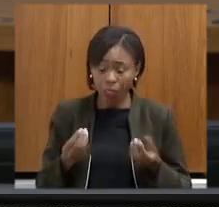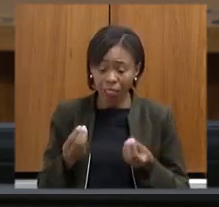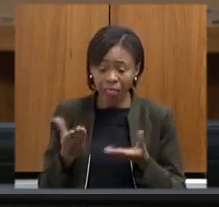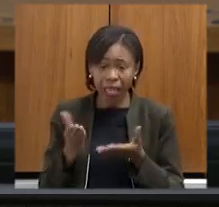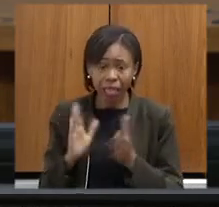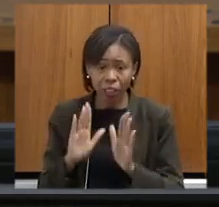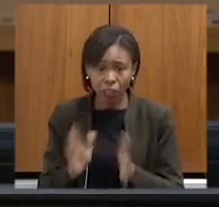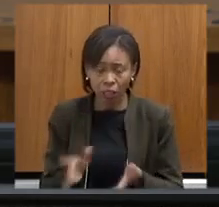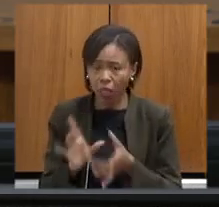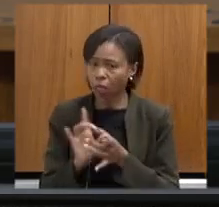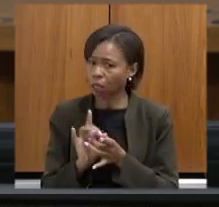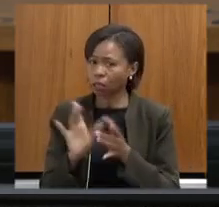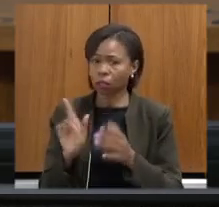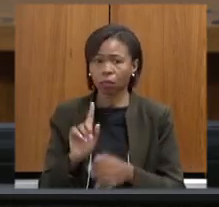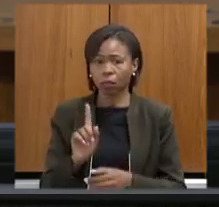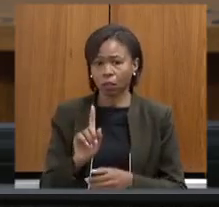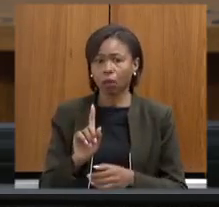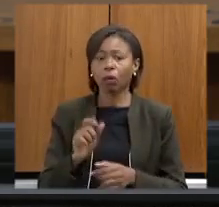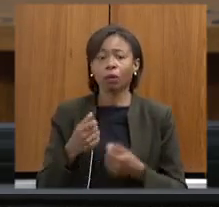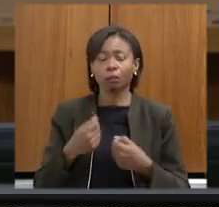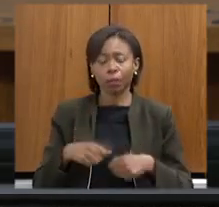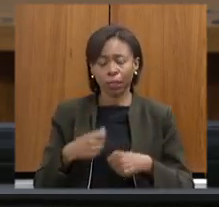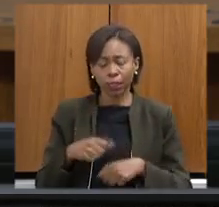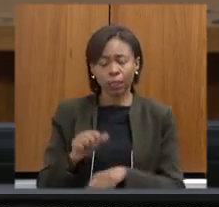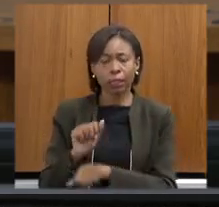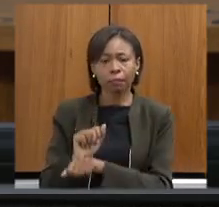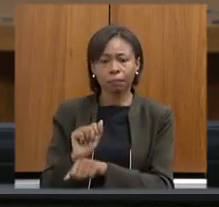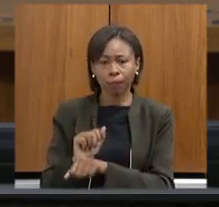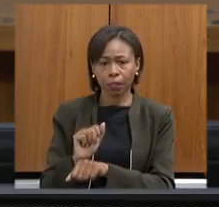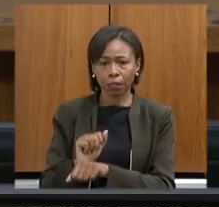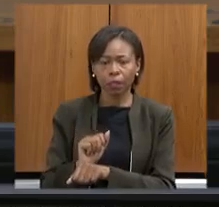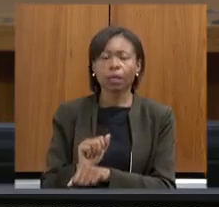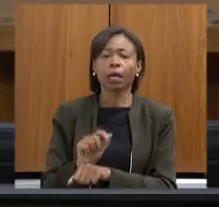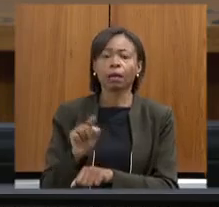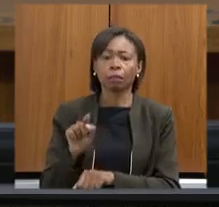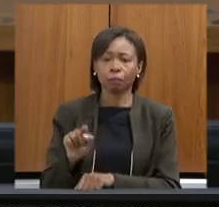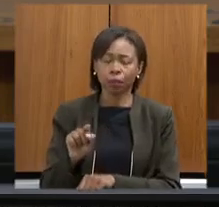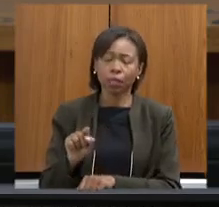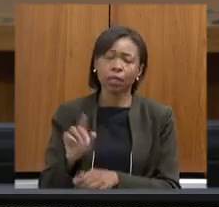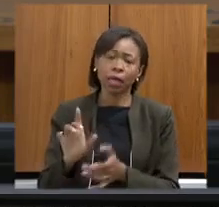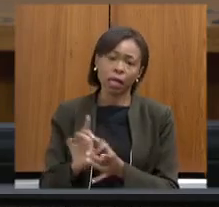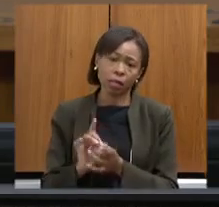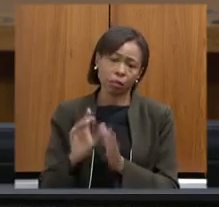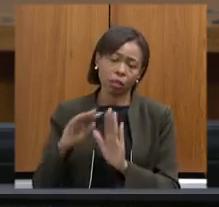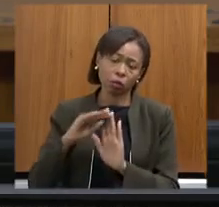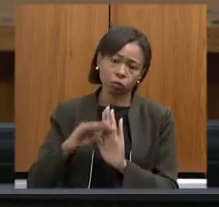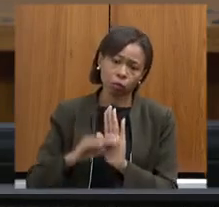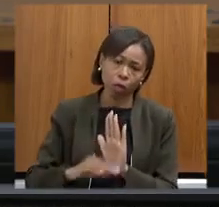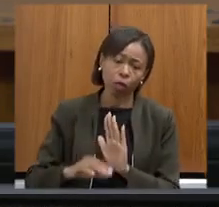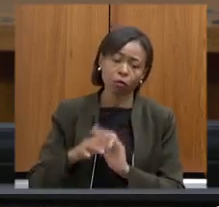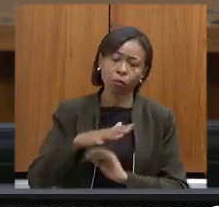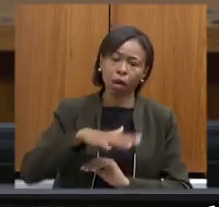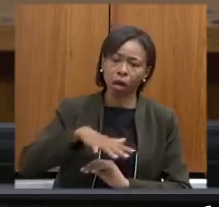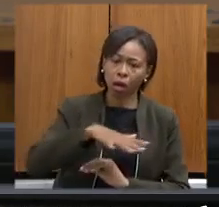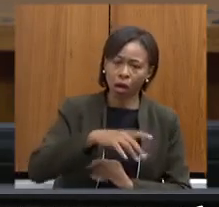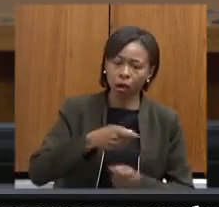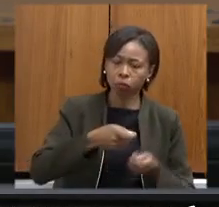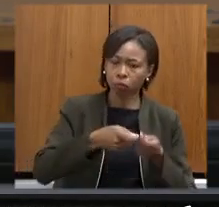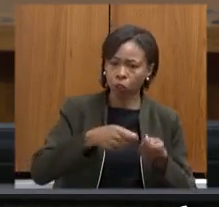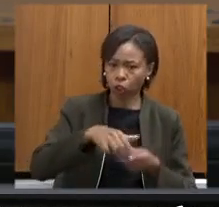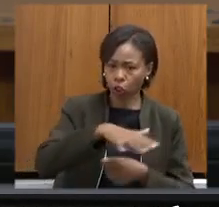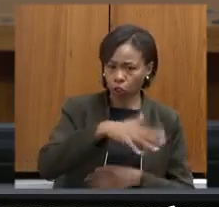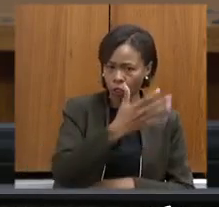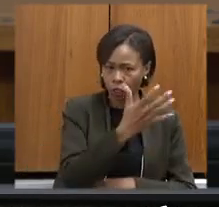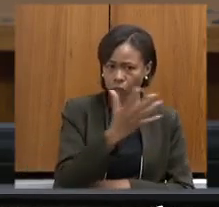ocorram ela ainda precisa de uma autorização para manejo de fauna e essa solicitação não foi protocolada na